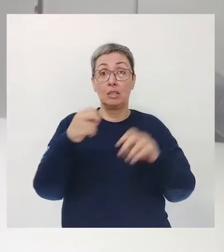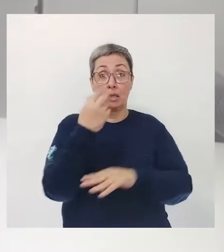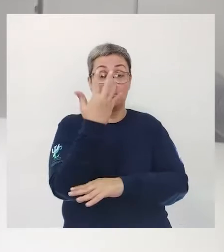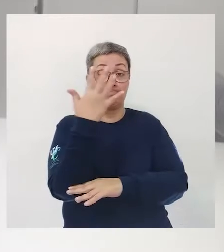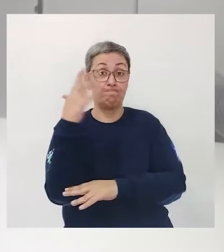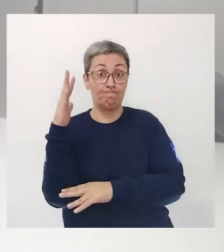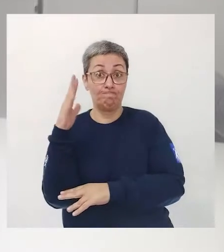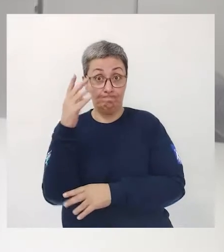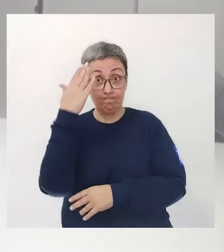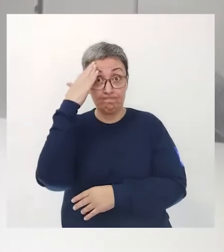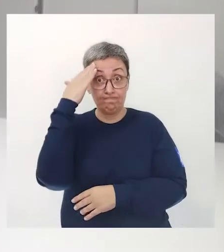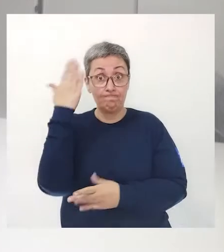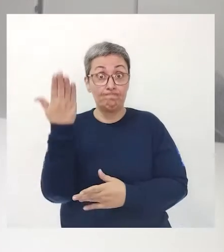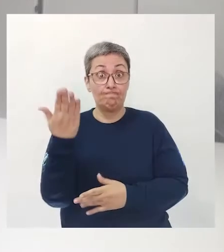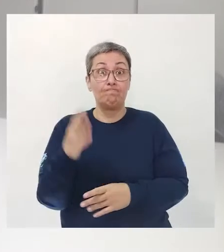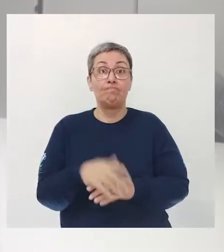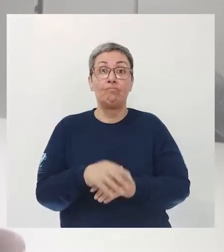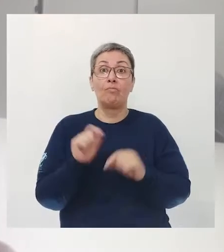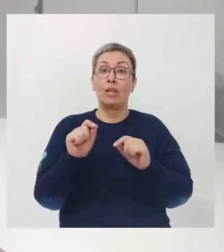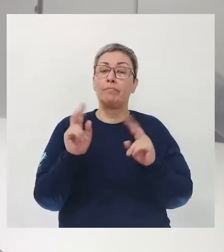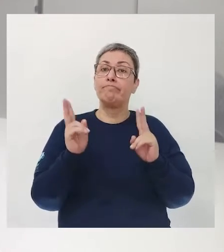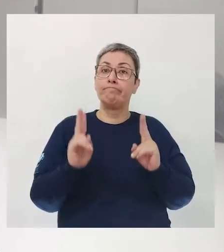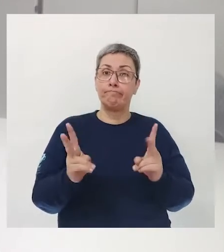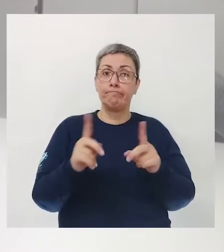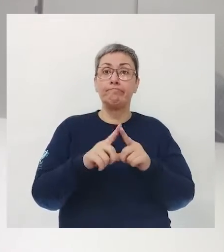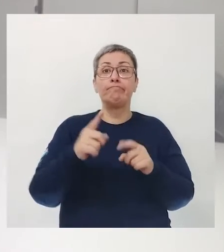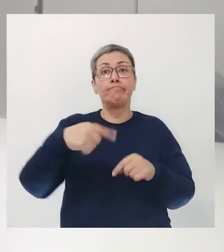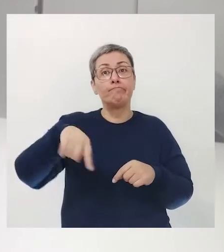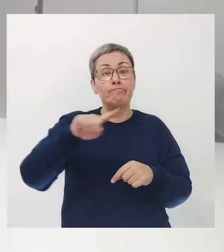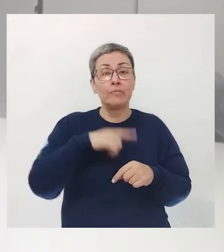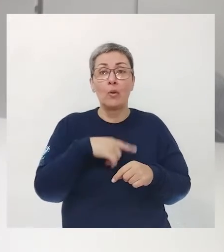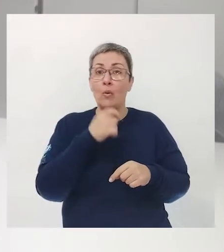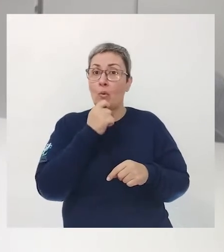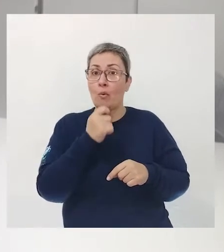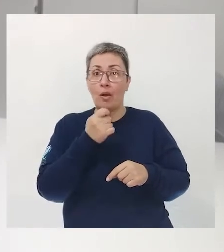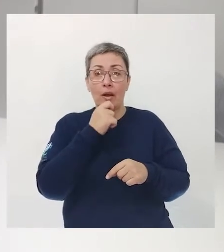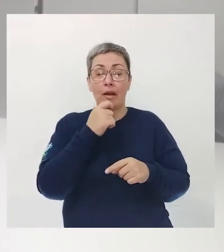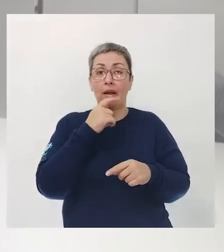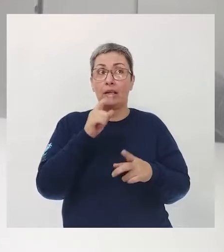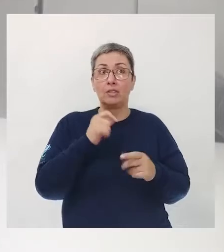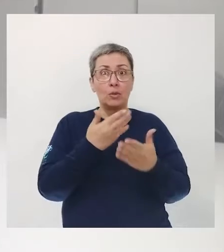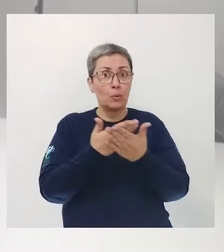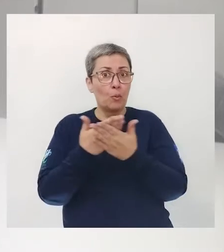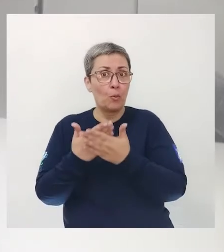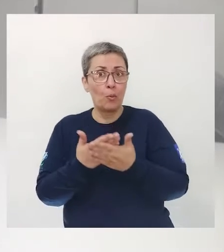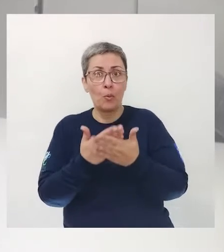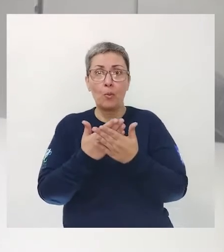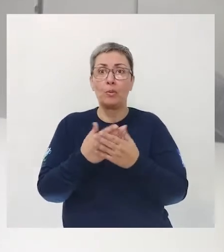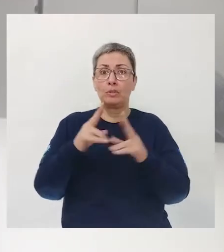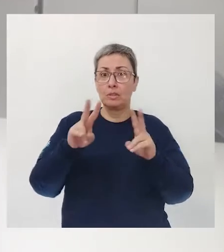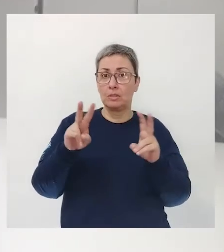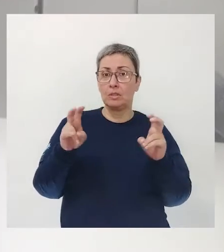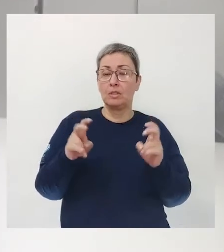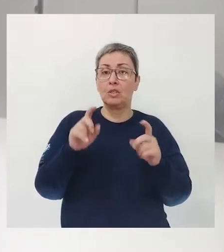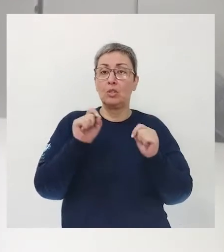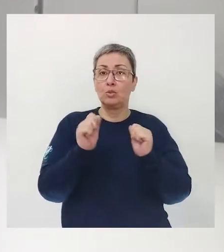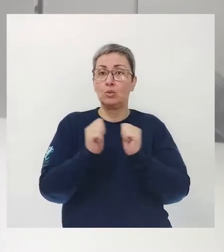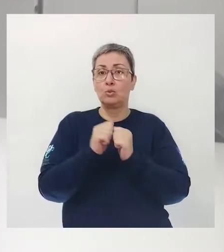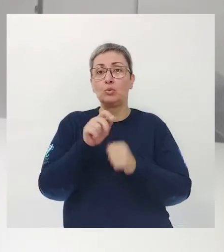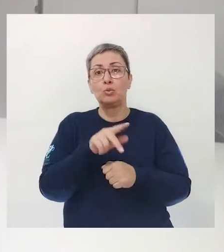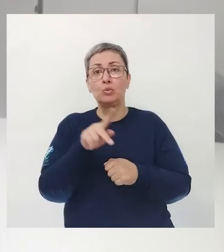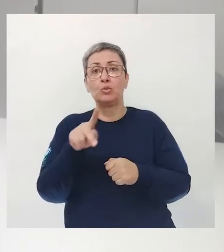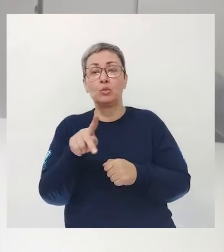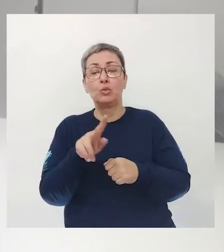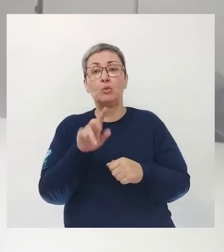ambientais Sabia disso? E mesmo que você Ainda não tenha estudado Esse assunto Com o seu